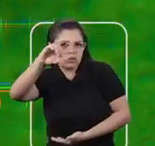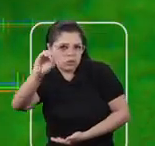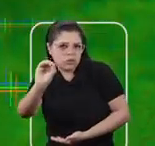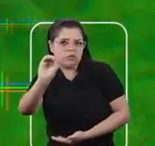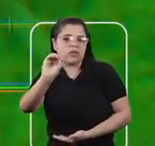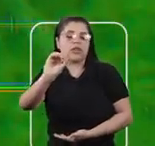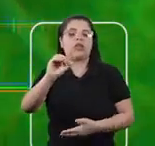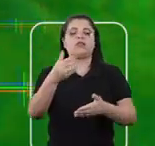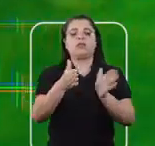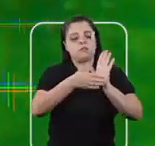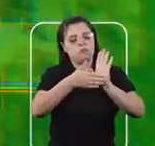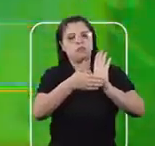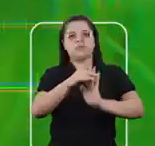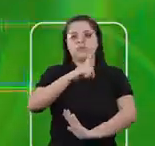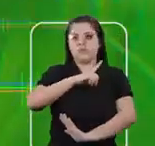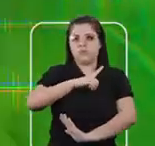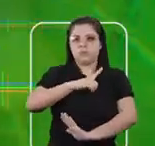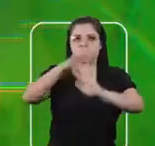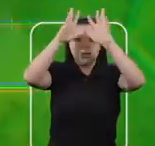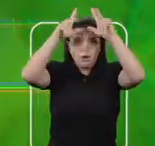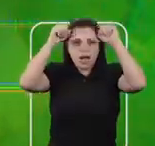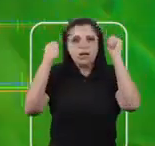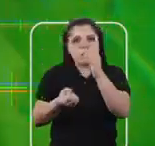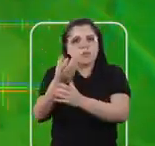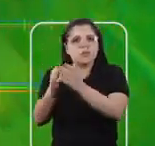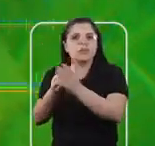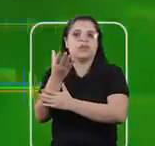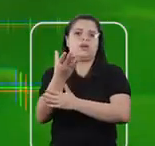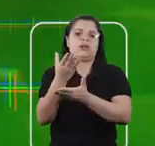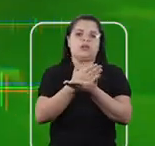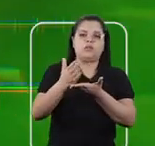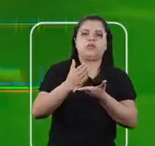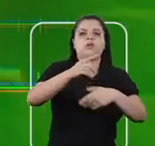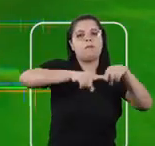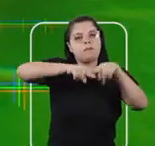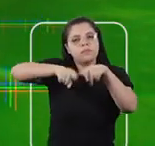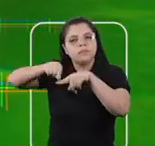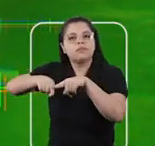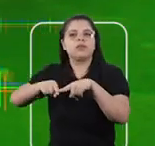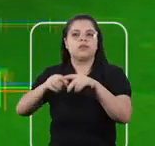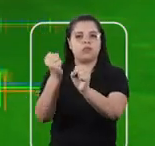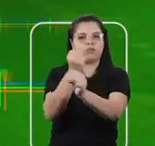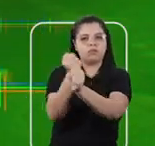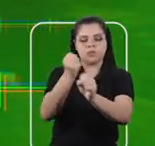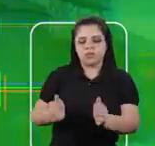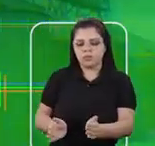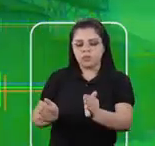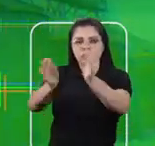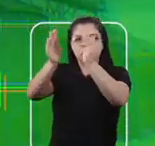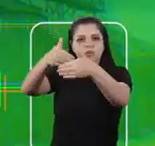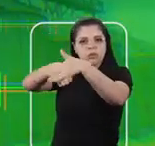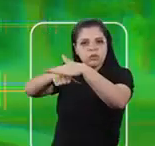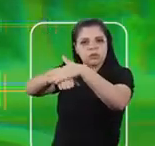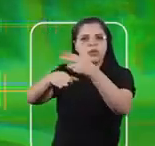que era de criar uma infraestrutura no estado, ser um estado produtivo. E começamos um programa de mecanização agrícola, de construção